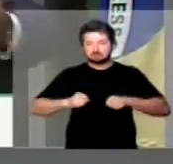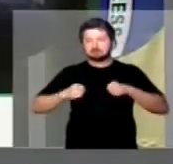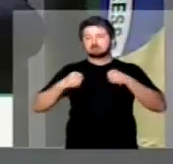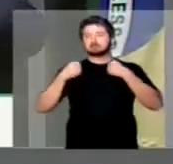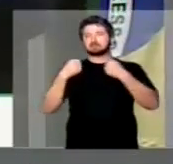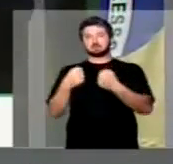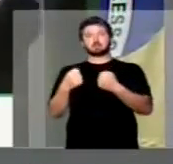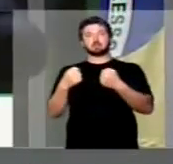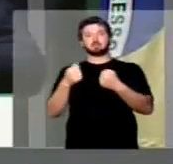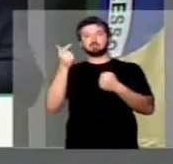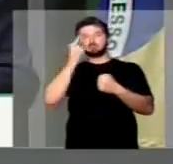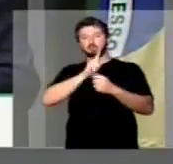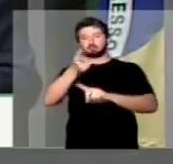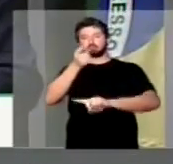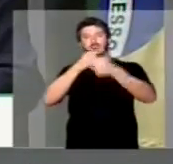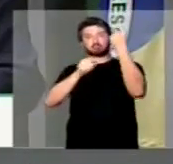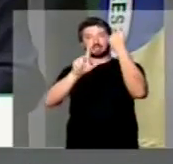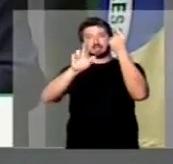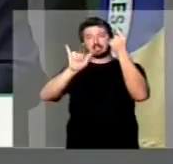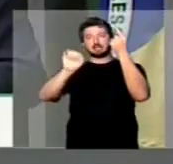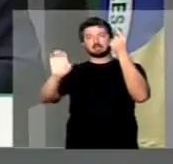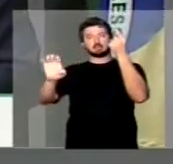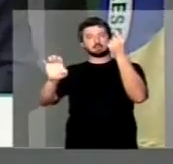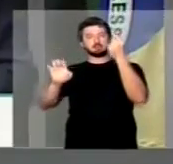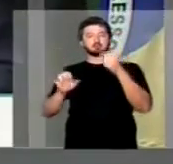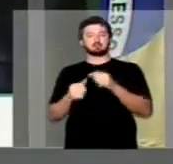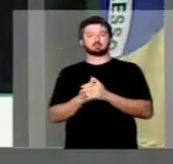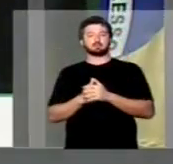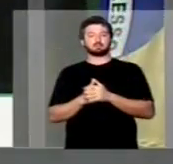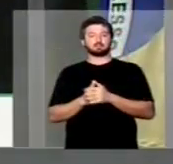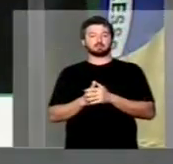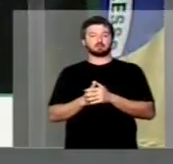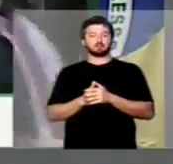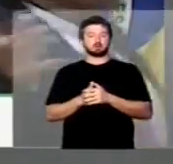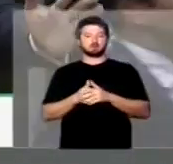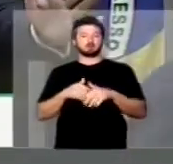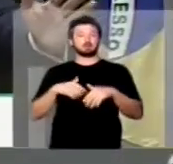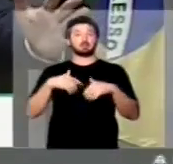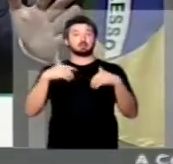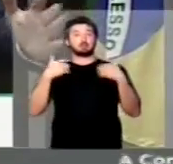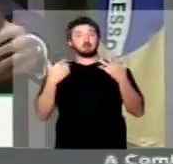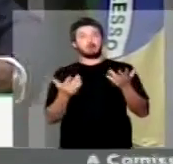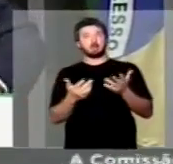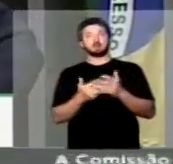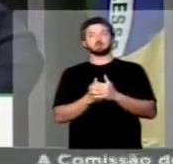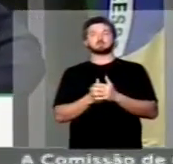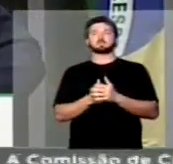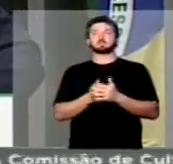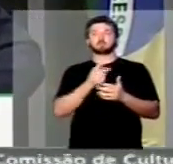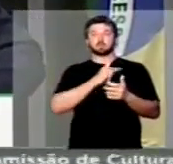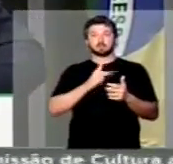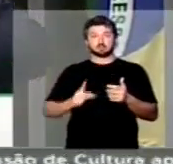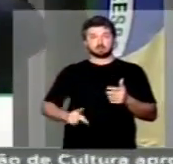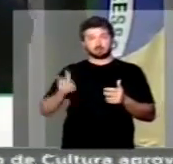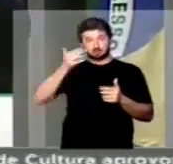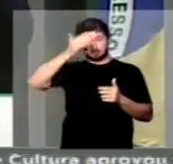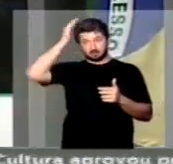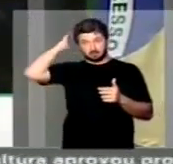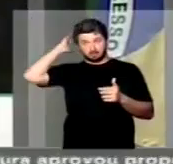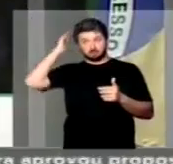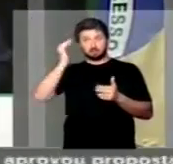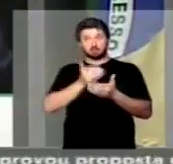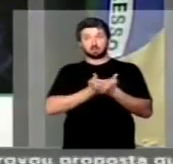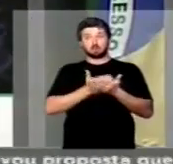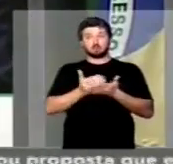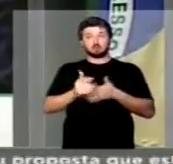de tentar debelar essa crise. E surgem, à medida em que o presidente Temer começa